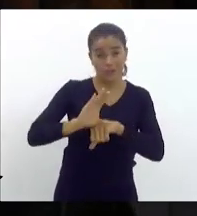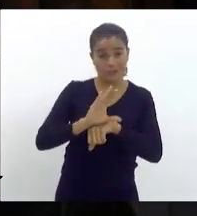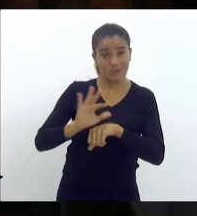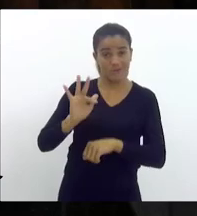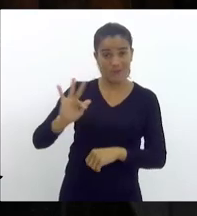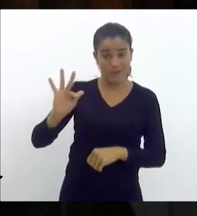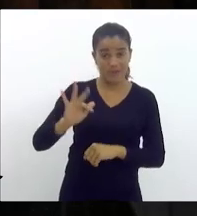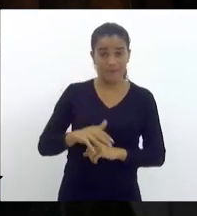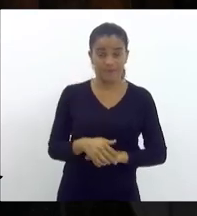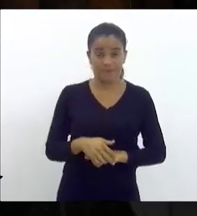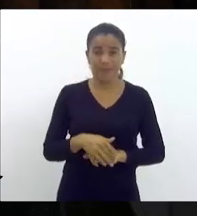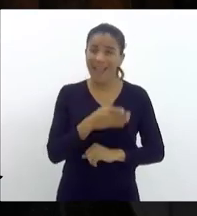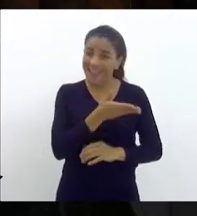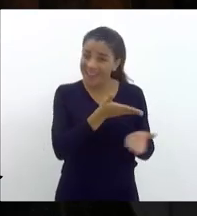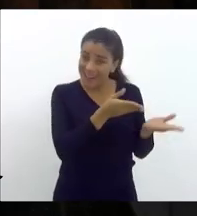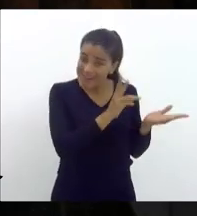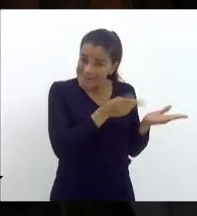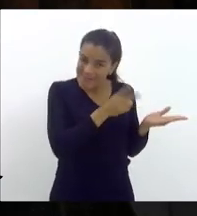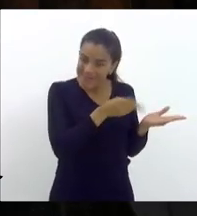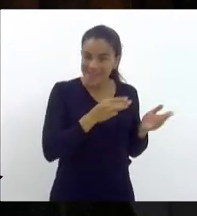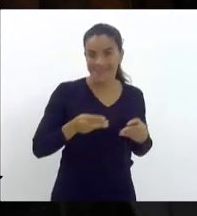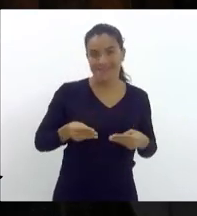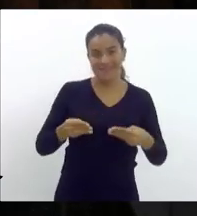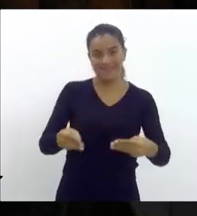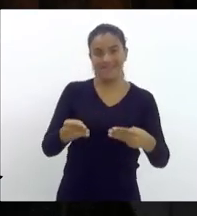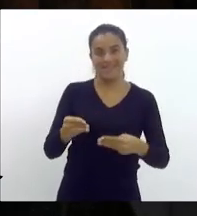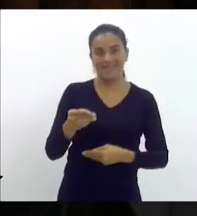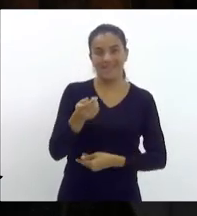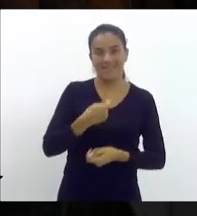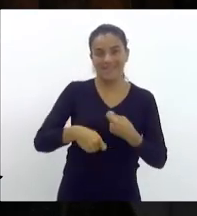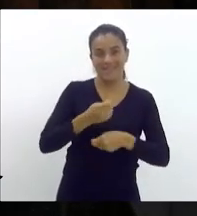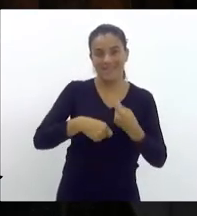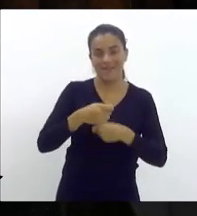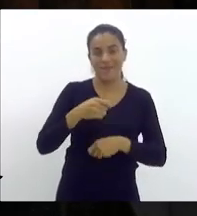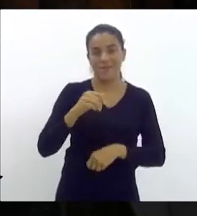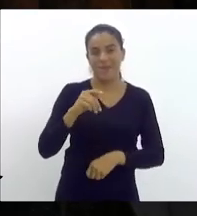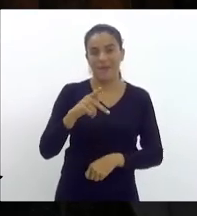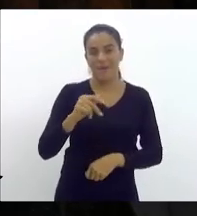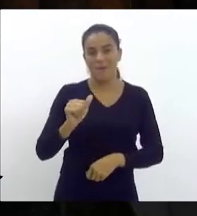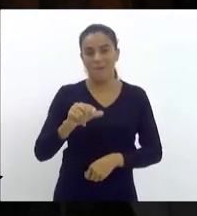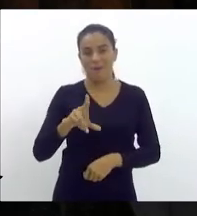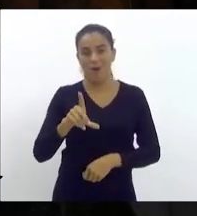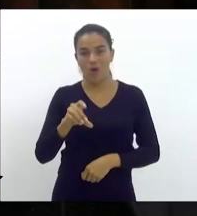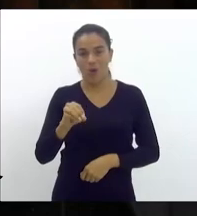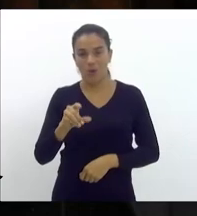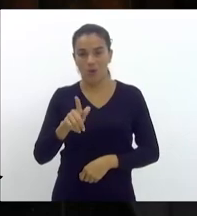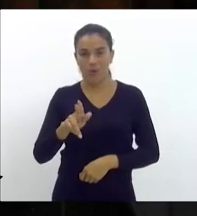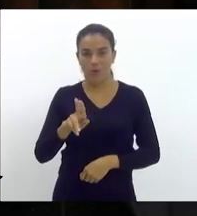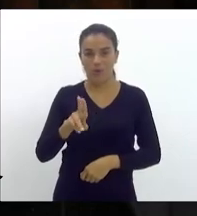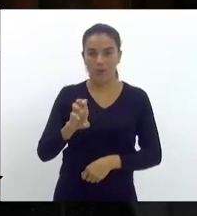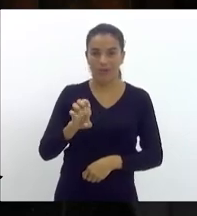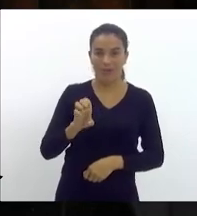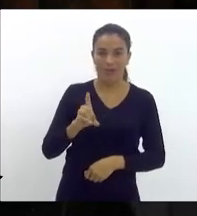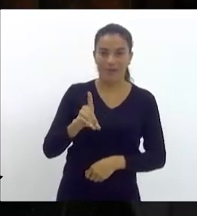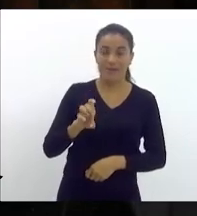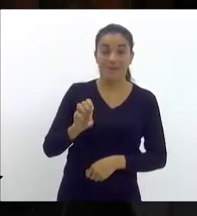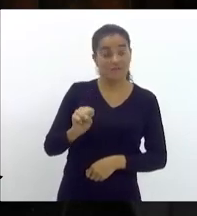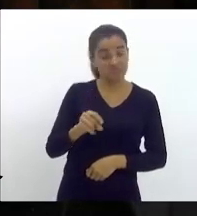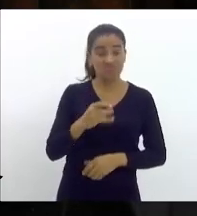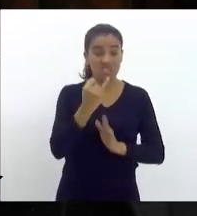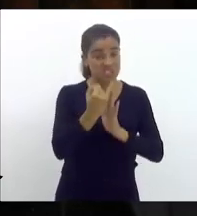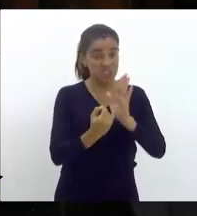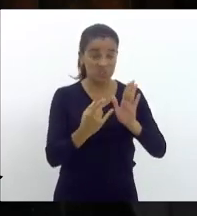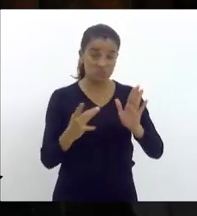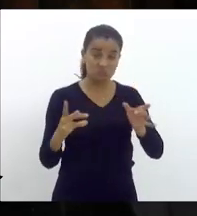Federal. Aquela do Paulo Guedes com o Congresso Nacional. Eles se remetem àqueles incisos e